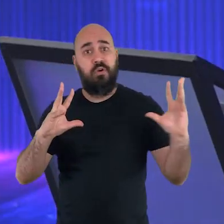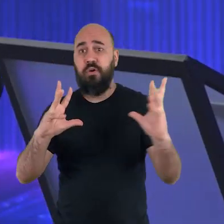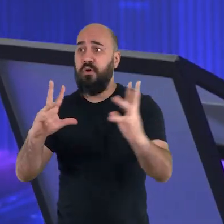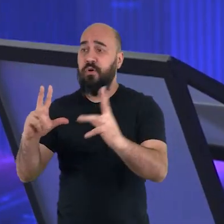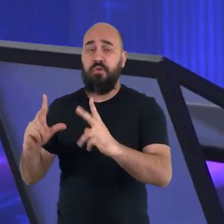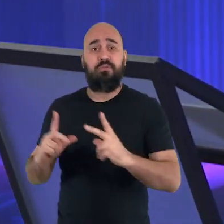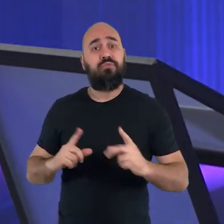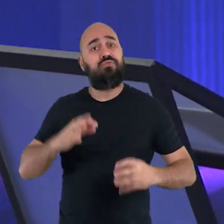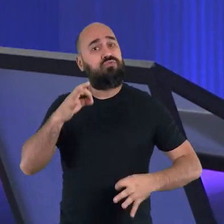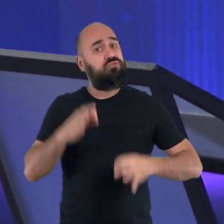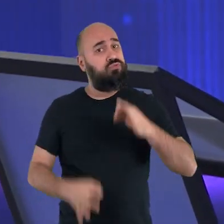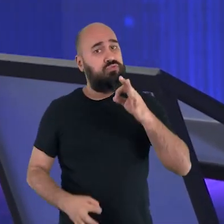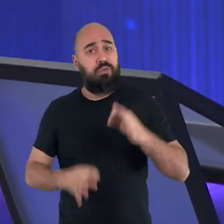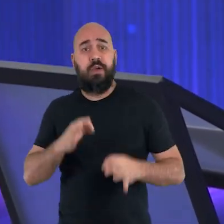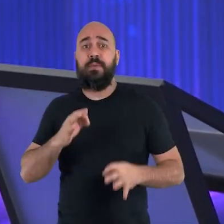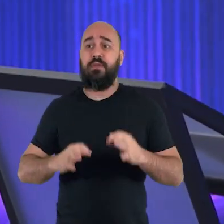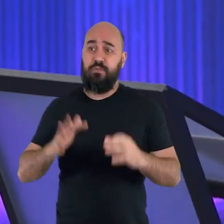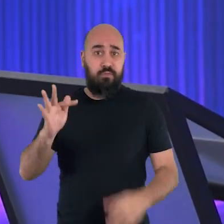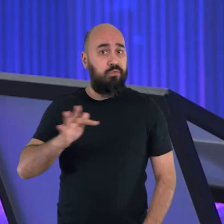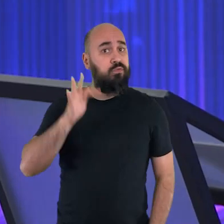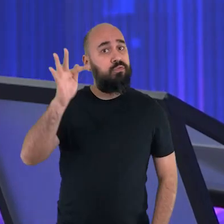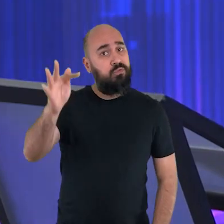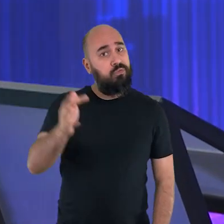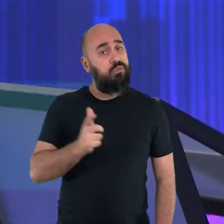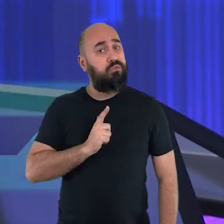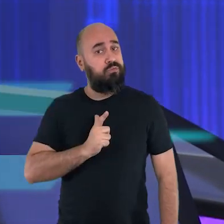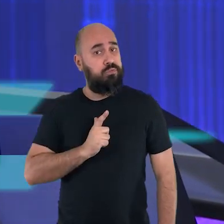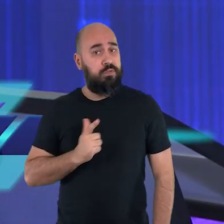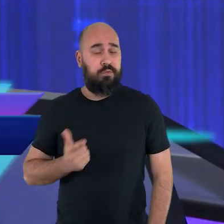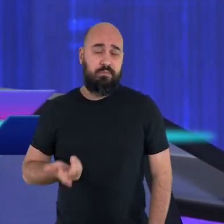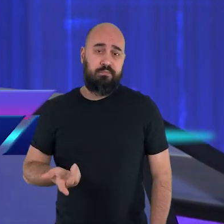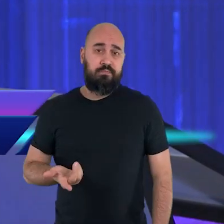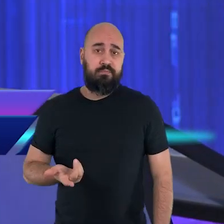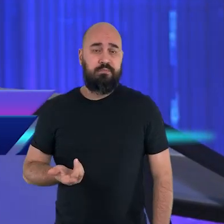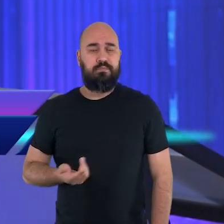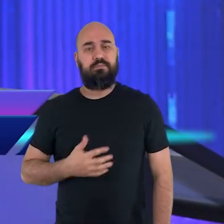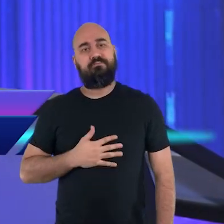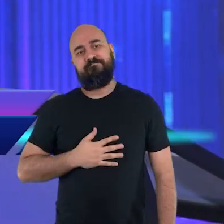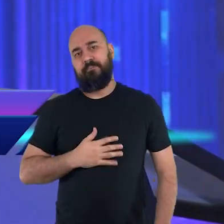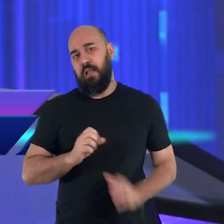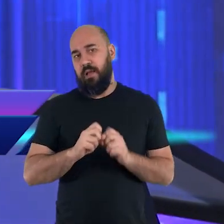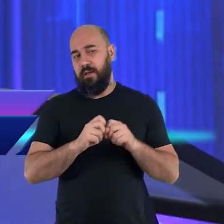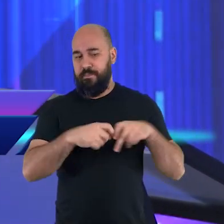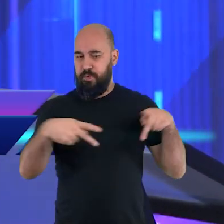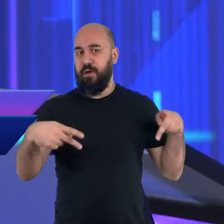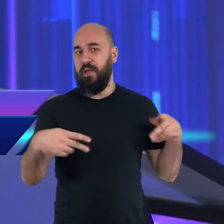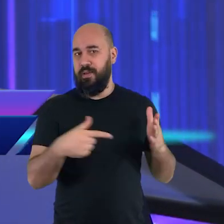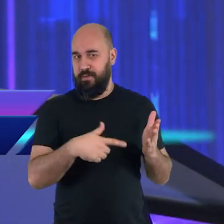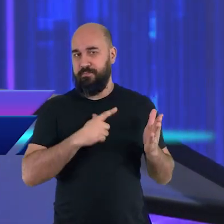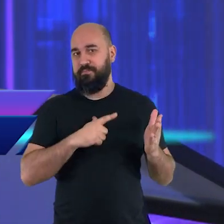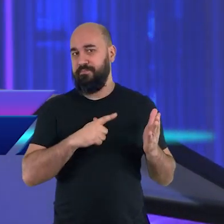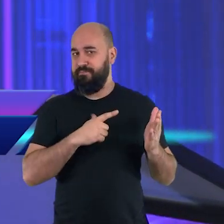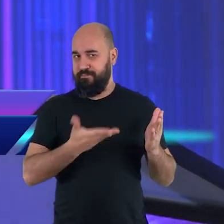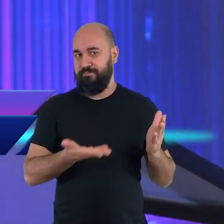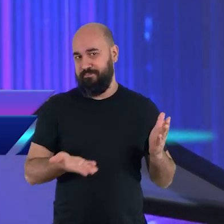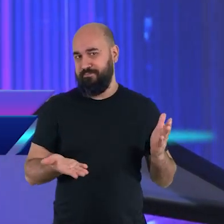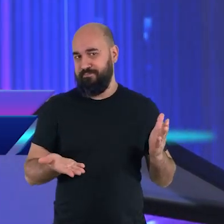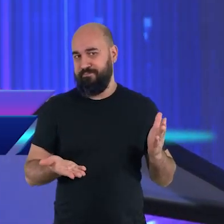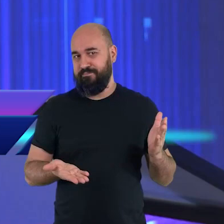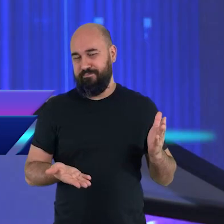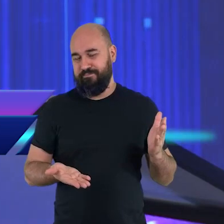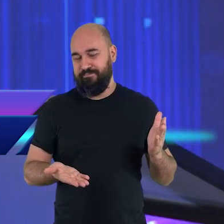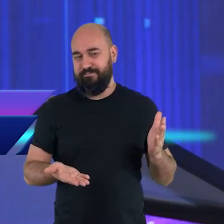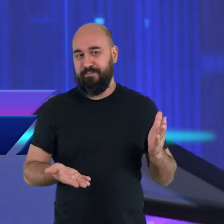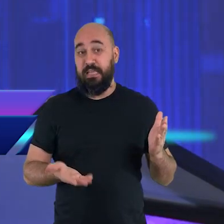Especificamente o livro do Apocalipse, ele nos apresenta que todos encontraremos o